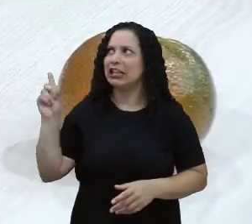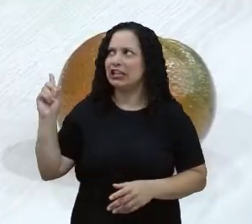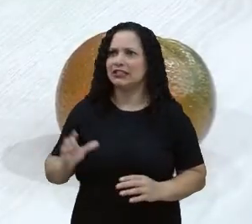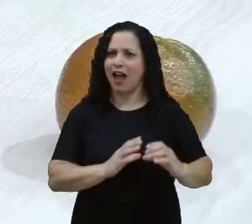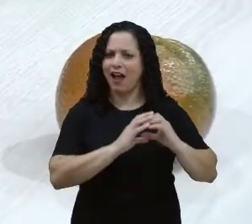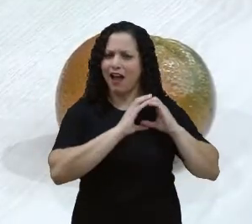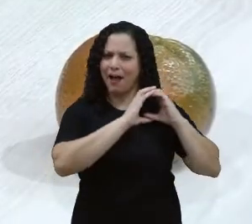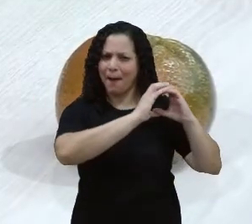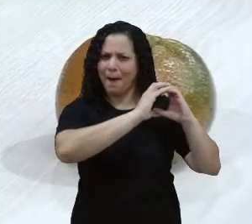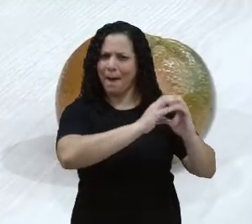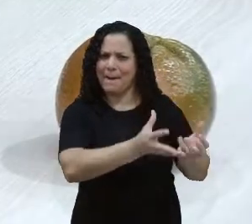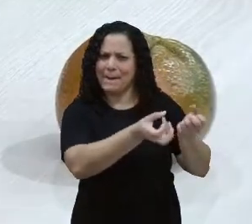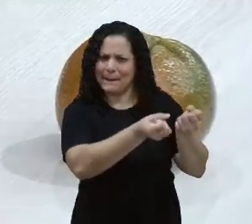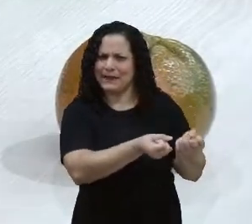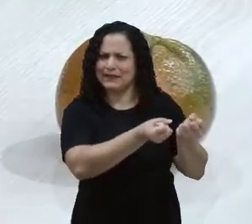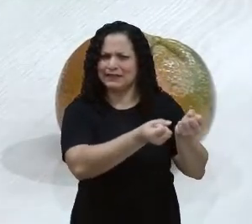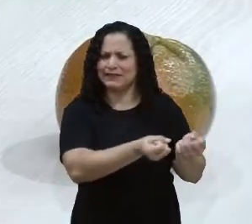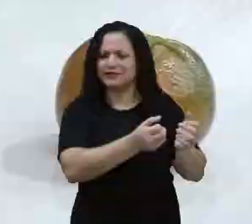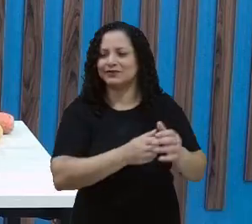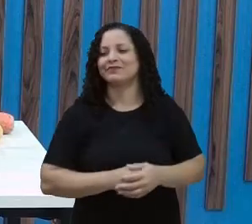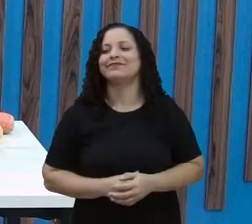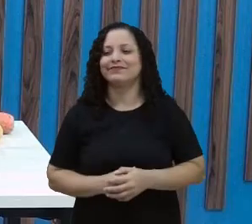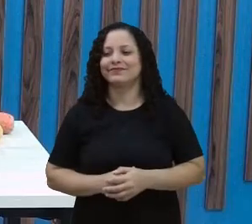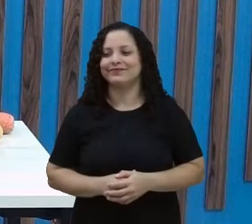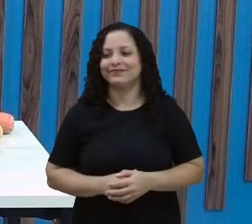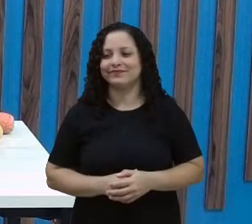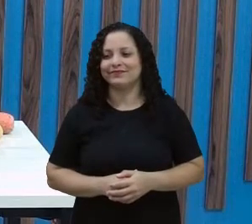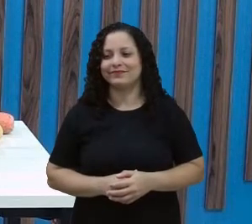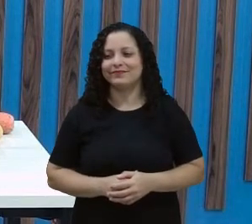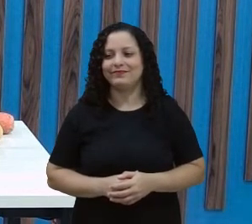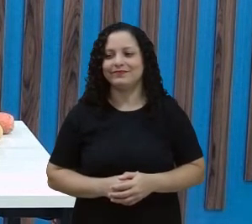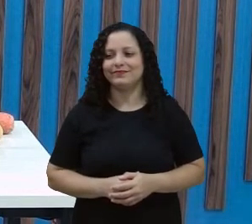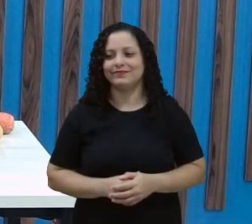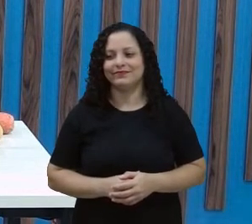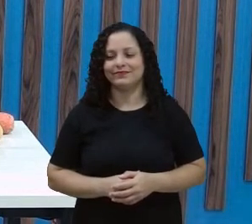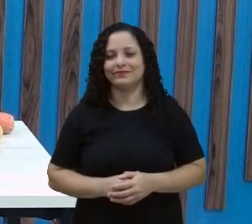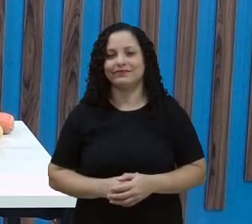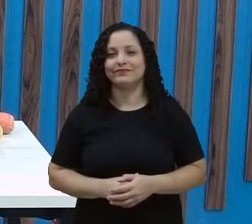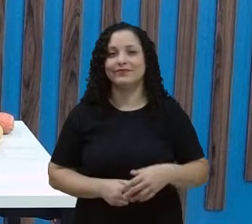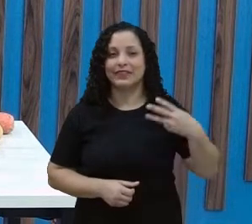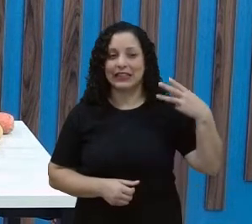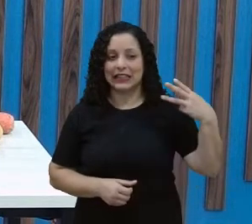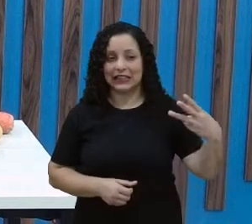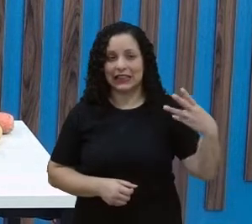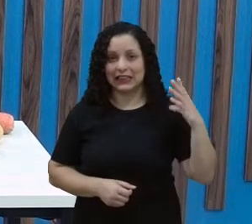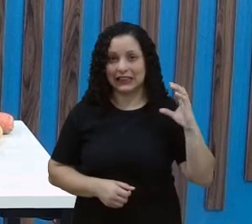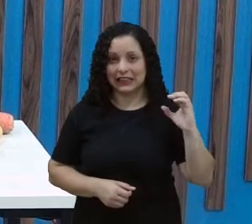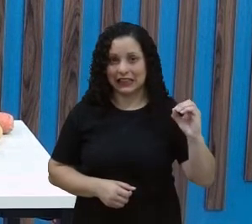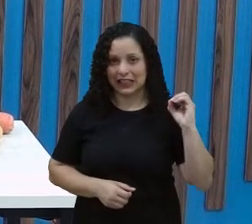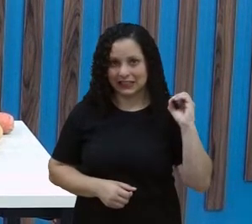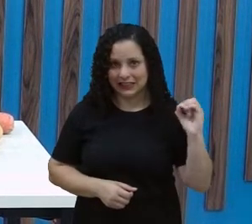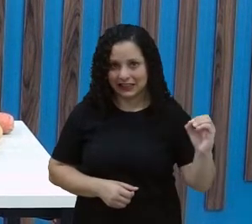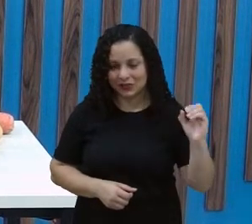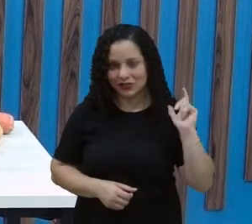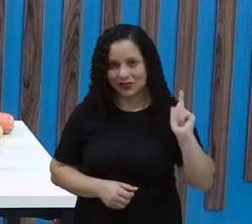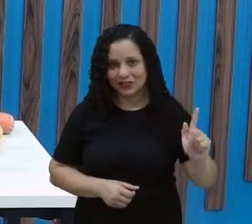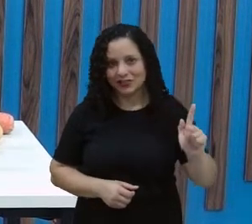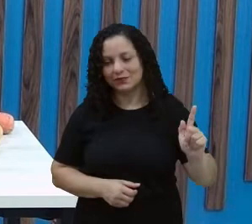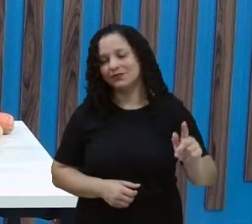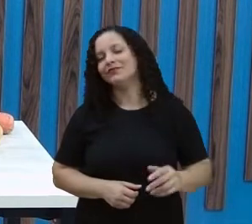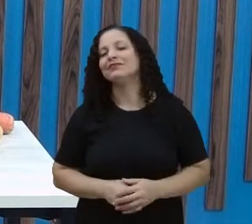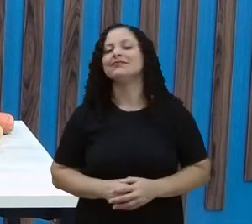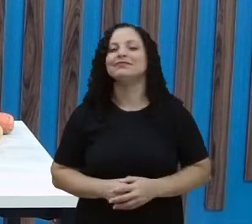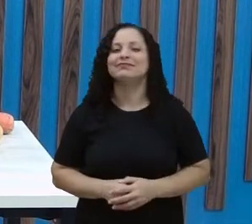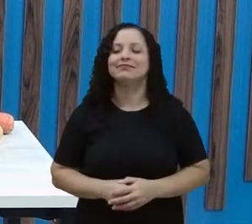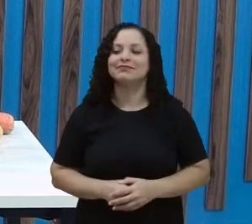tá pesando. Olha aqui, ó. Não tá tão lusso, não. 100, 200, 300. Eita, professora,